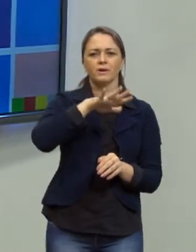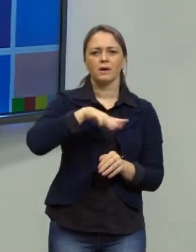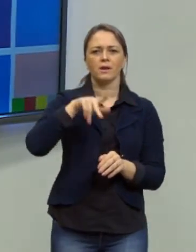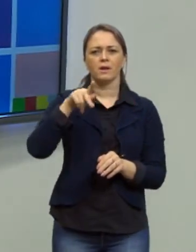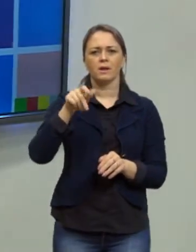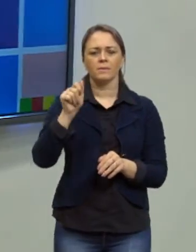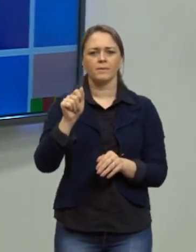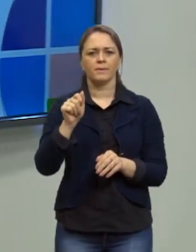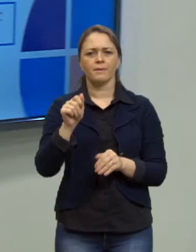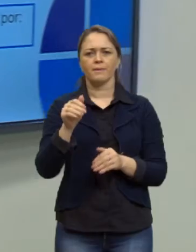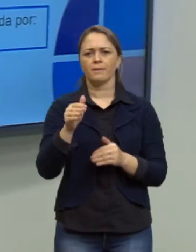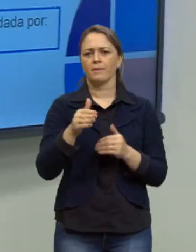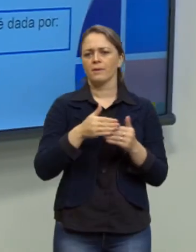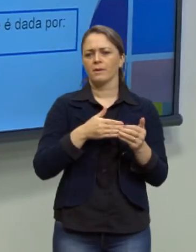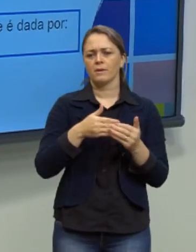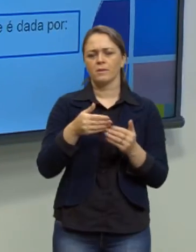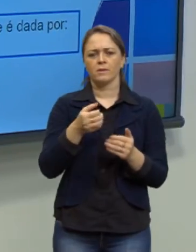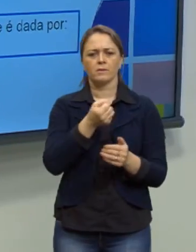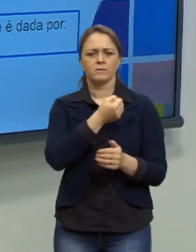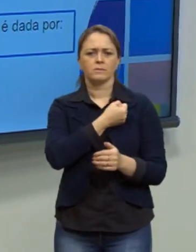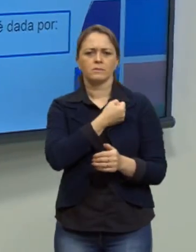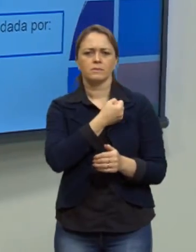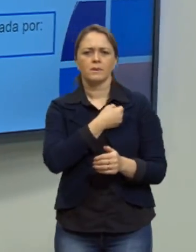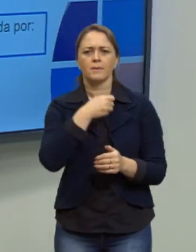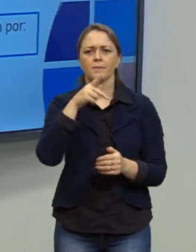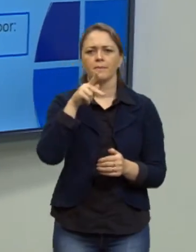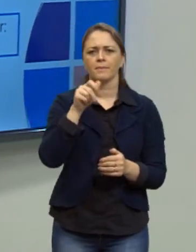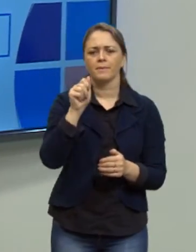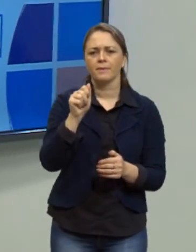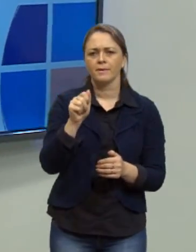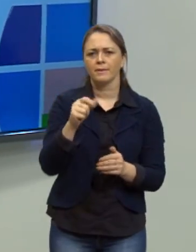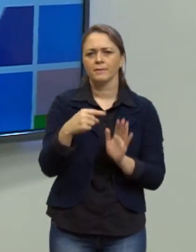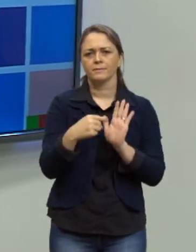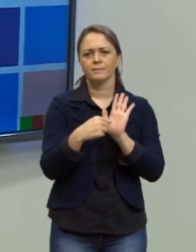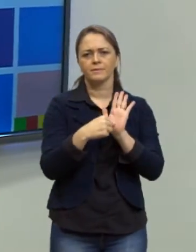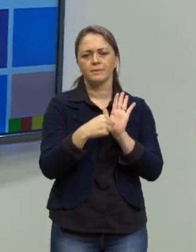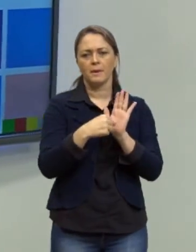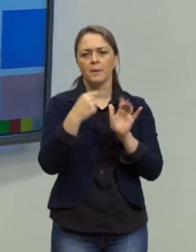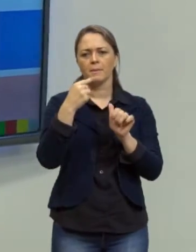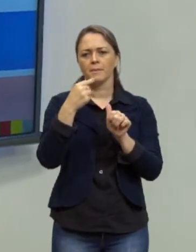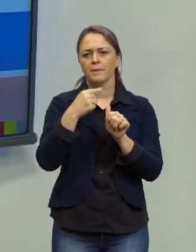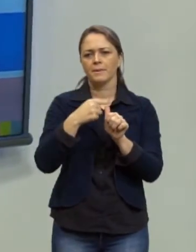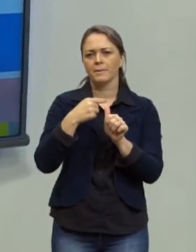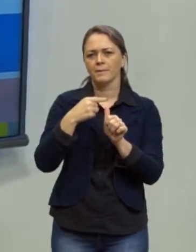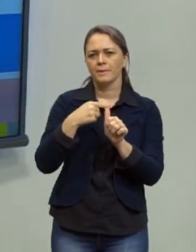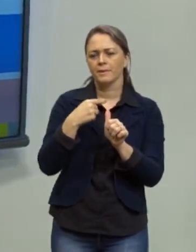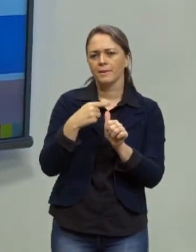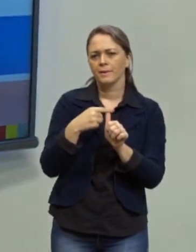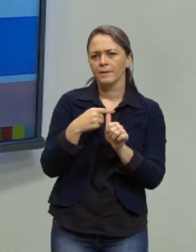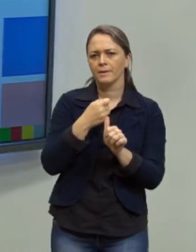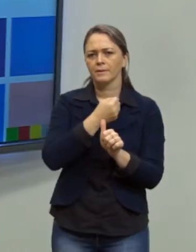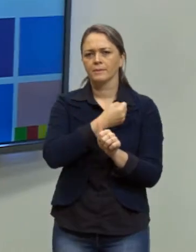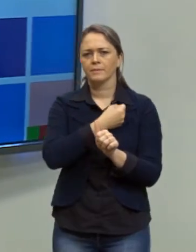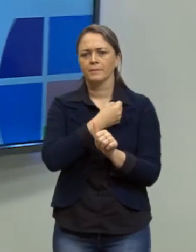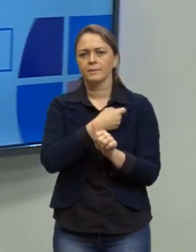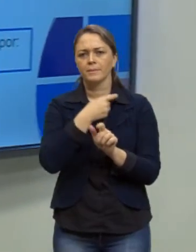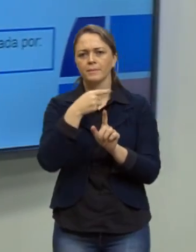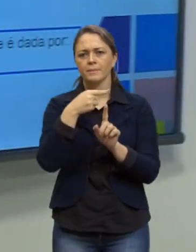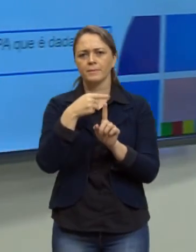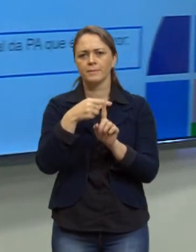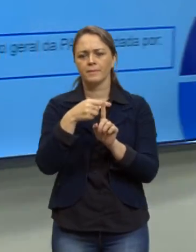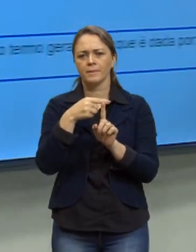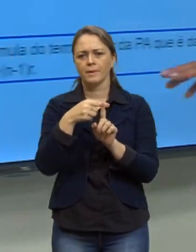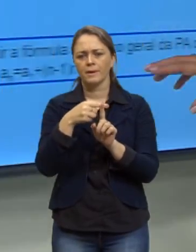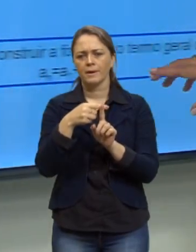qualquer termo da PA vai ser indicada pelo primeiro termo, mais o produto do número de